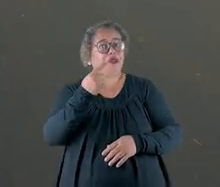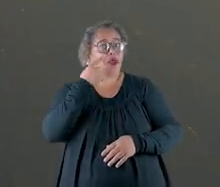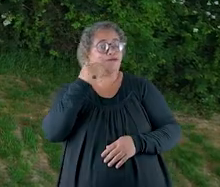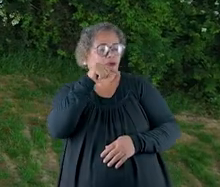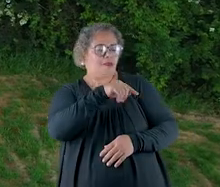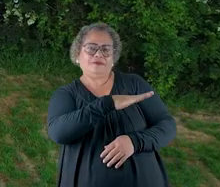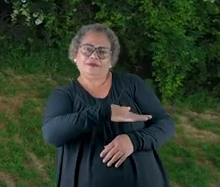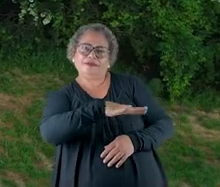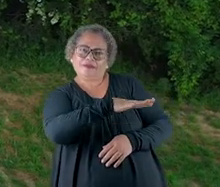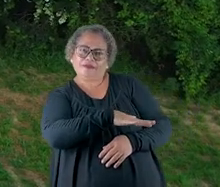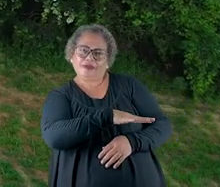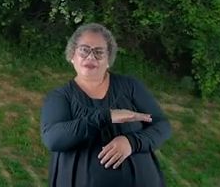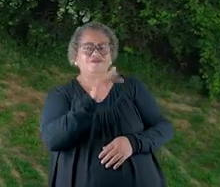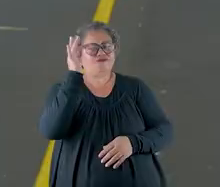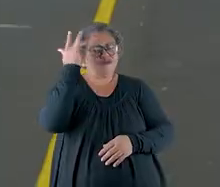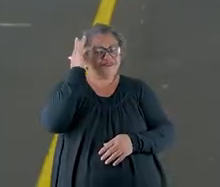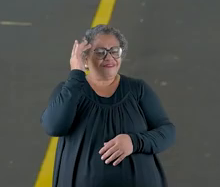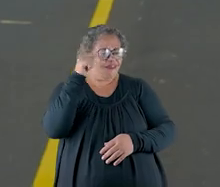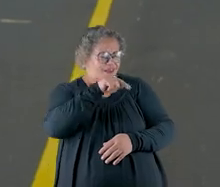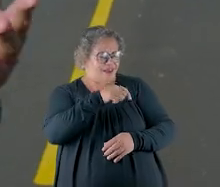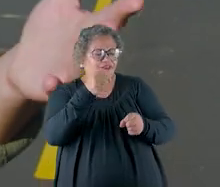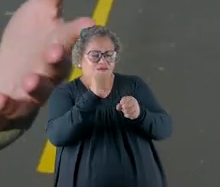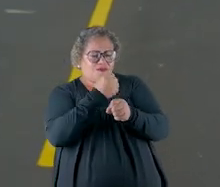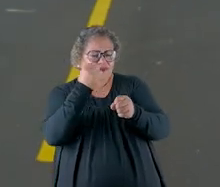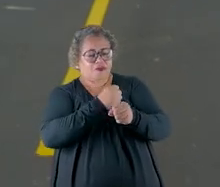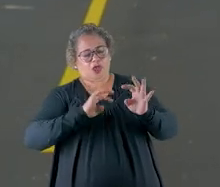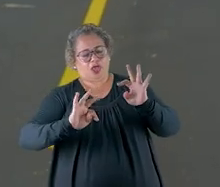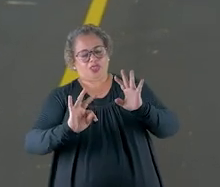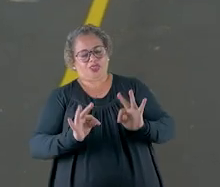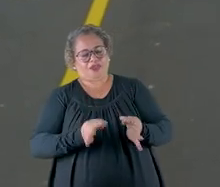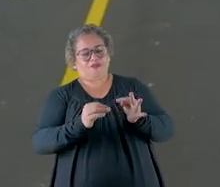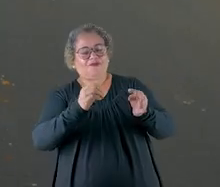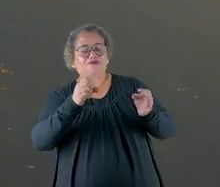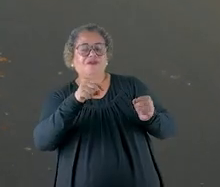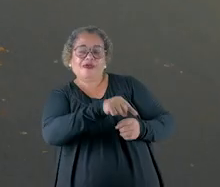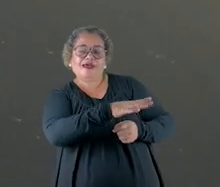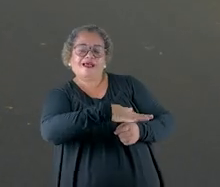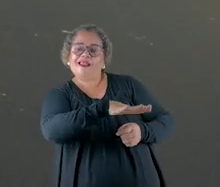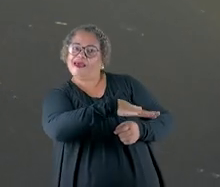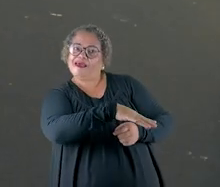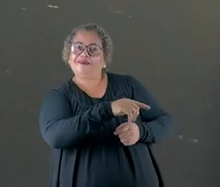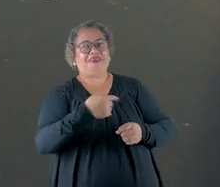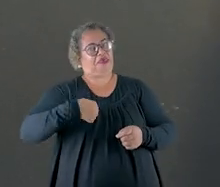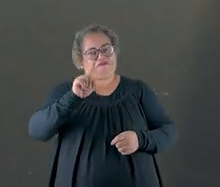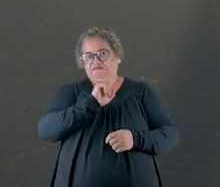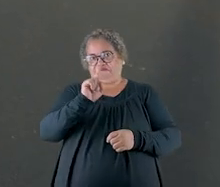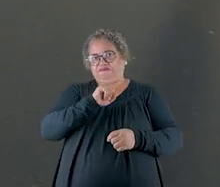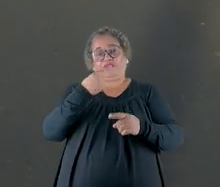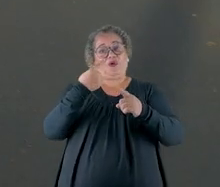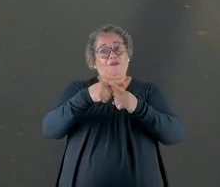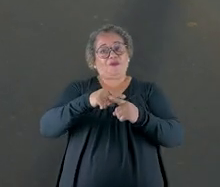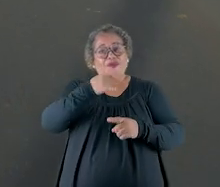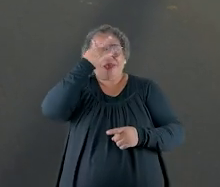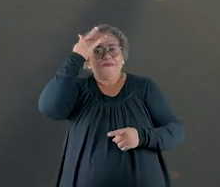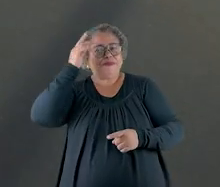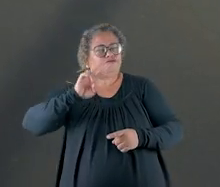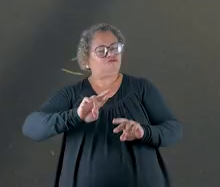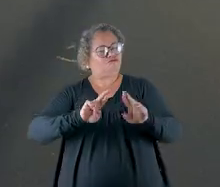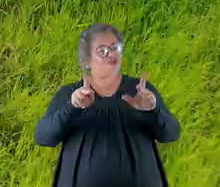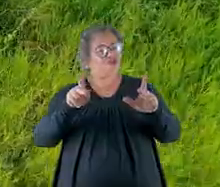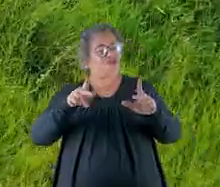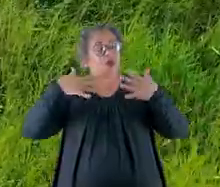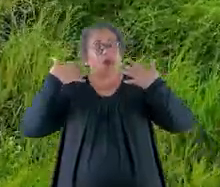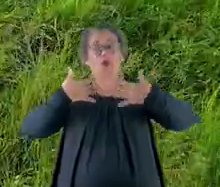Olha só esse terreno. Você consegue imaginar uma empresa de tecnologia aqui? Eu não consigo, porque esse povo pensa cada